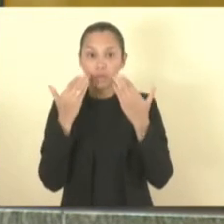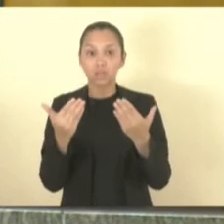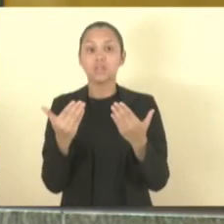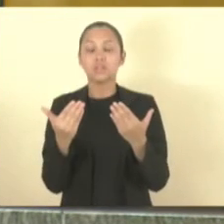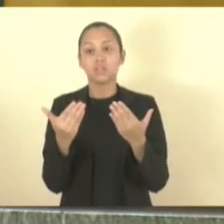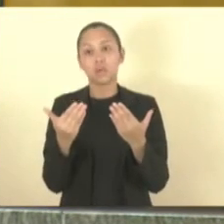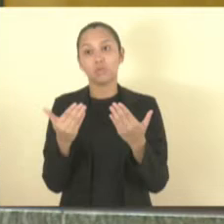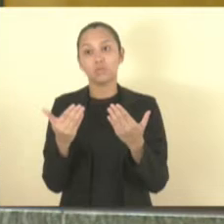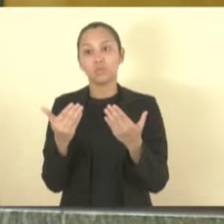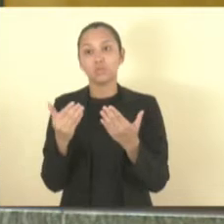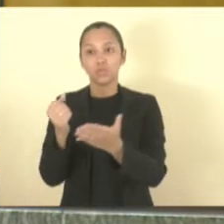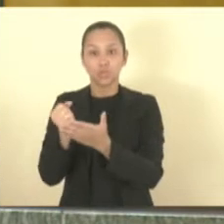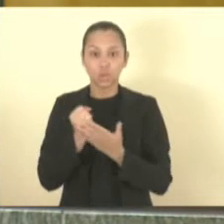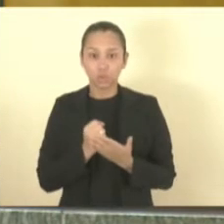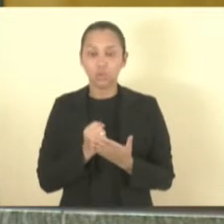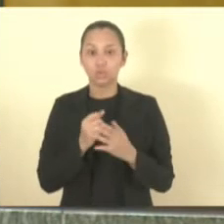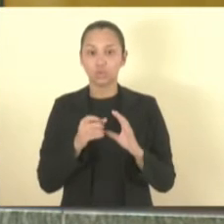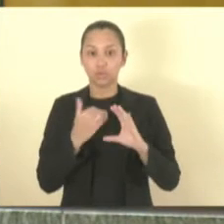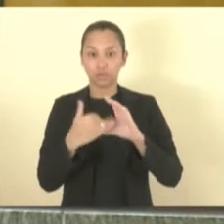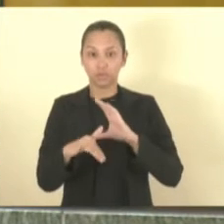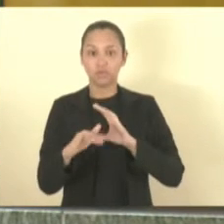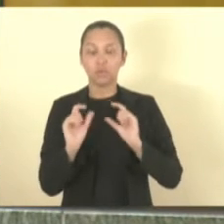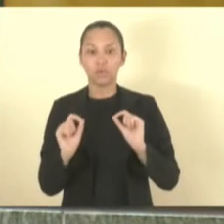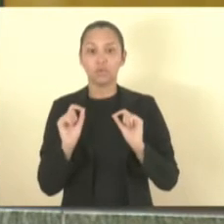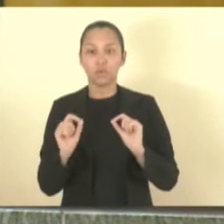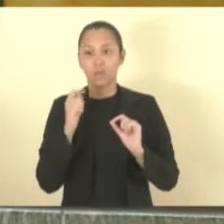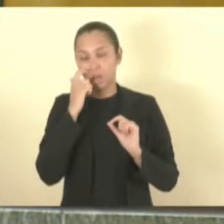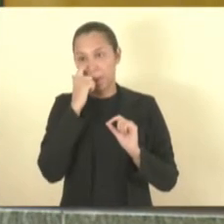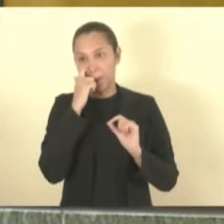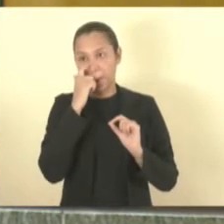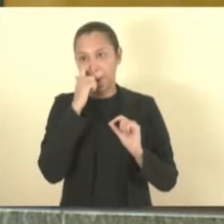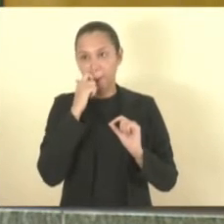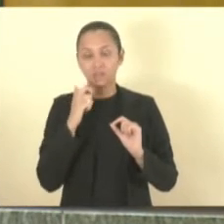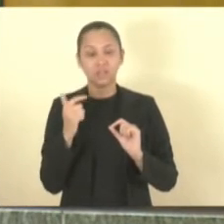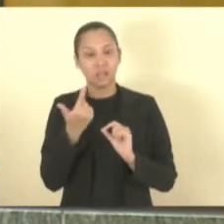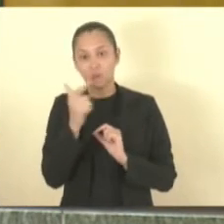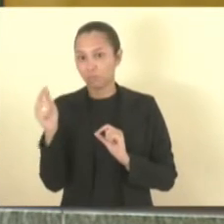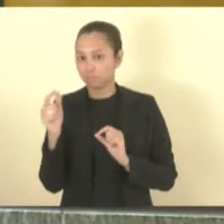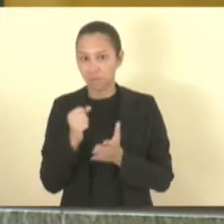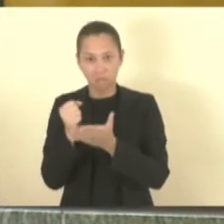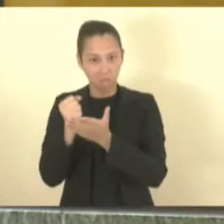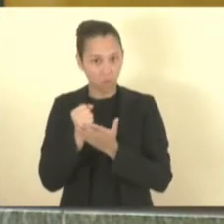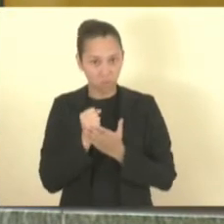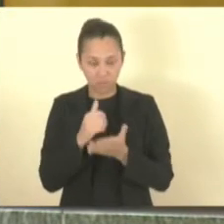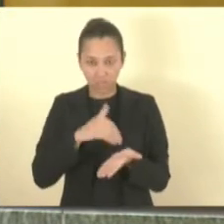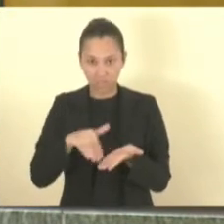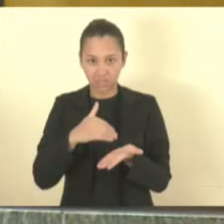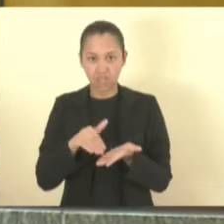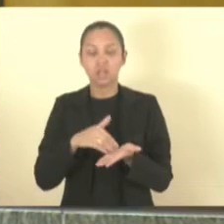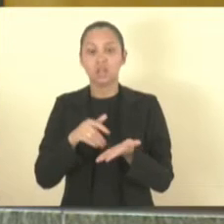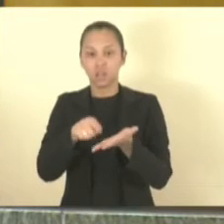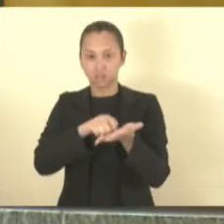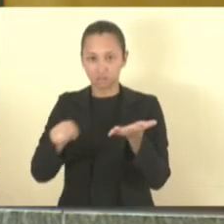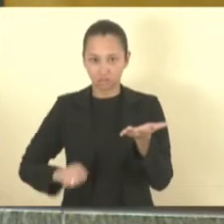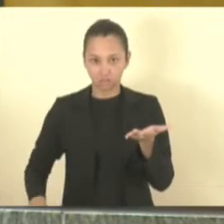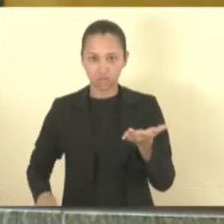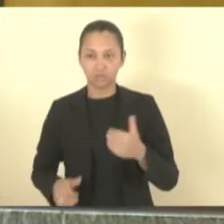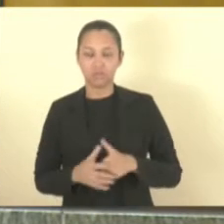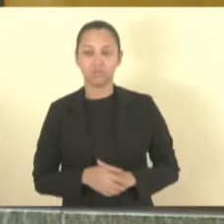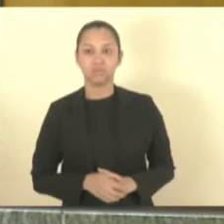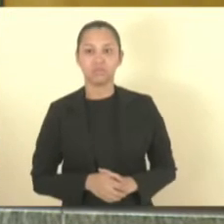possíveis recursos. O despacho para esse item é, não havendo recurso, a Secretaria para extração dos